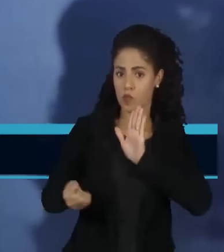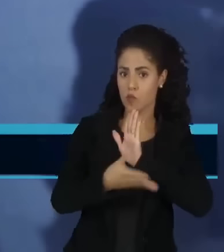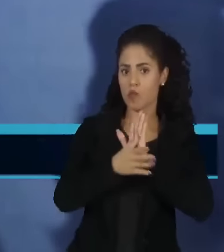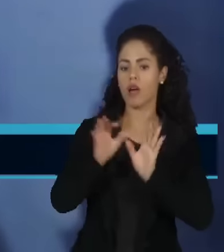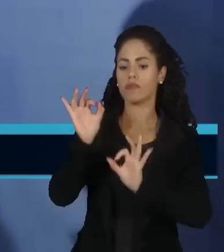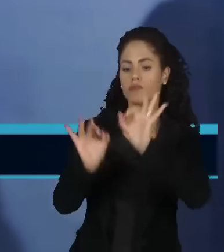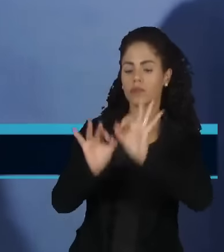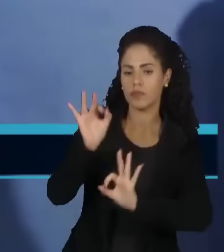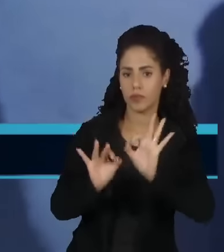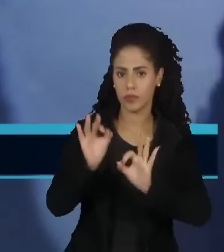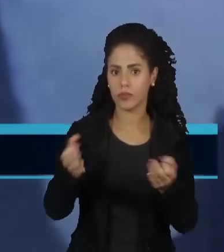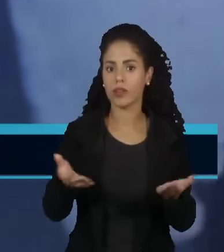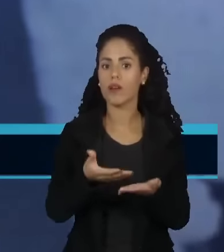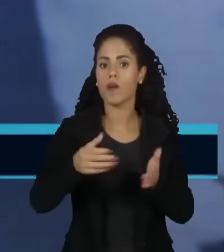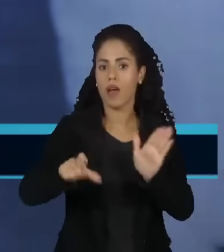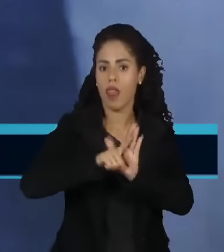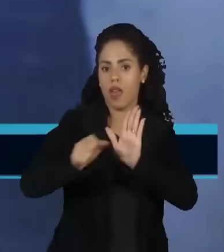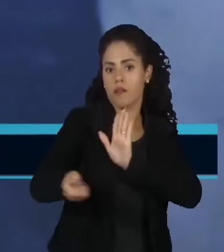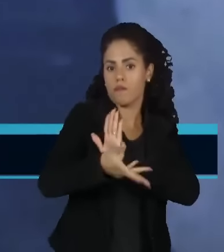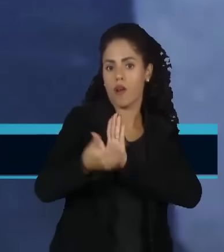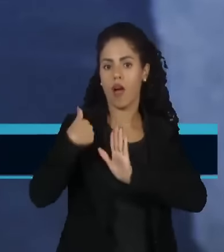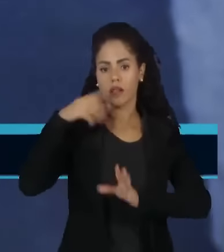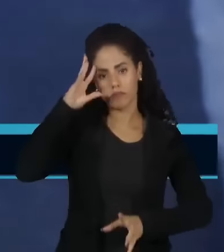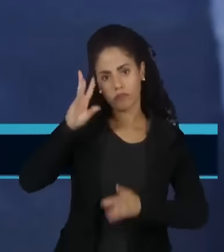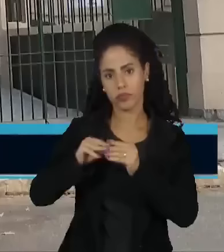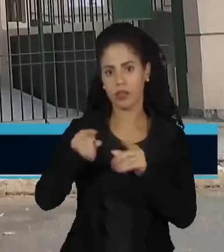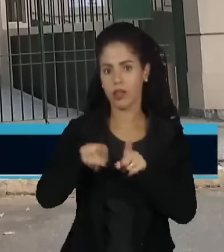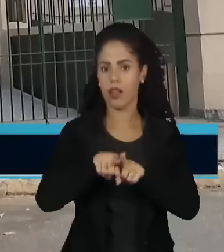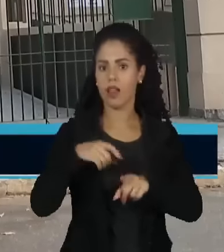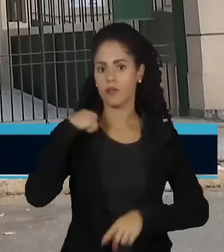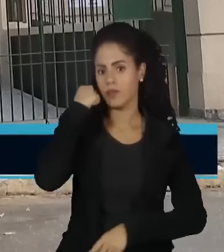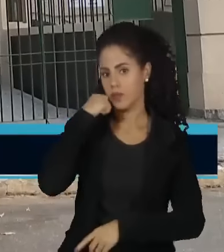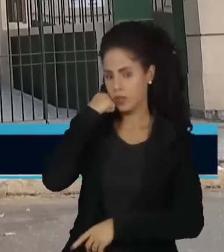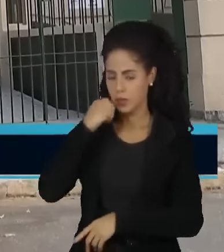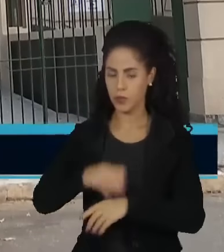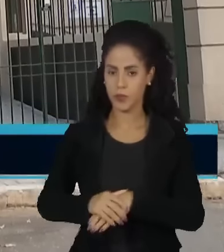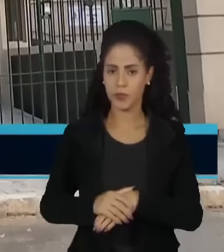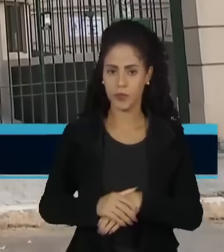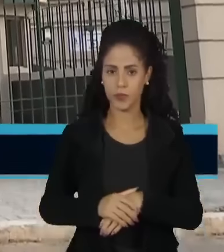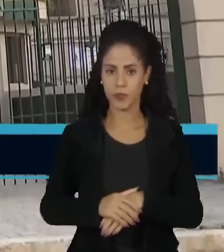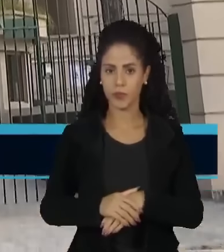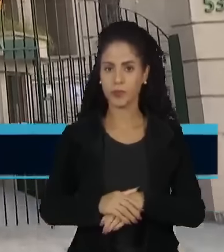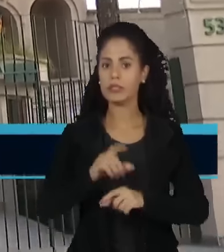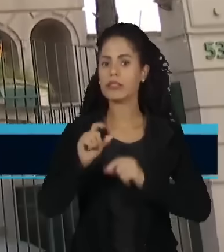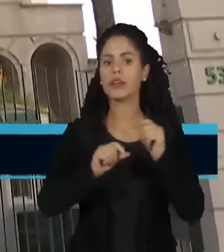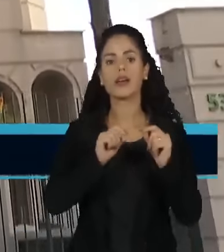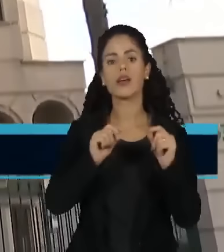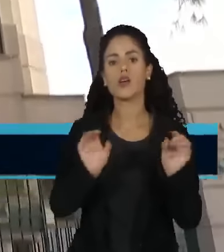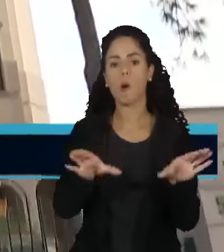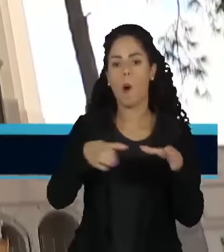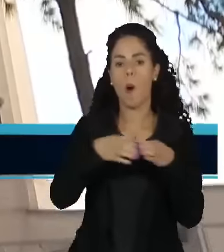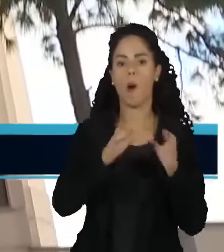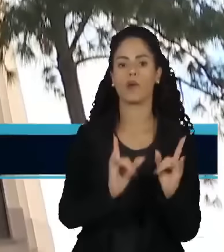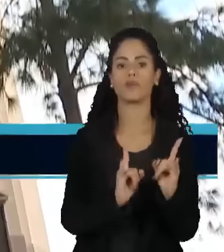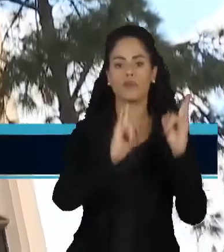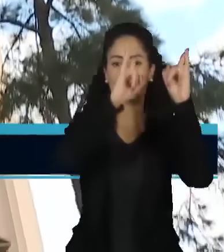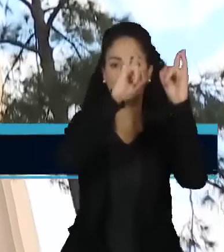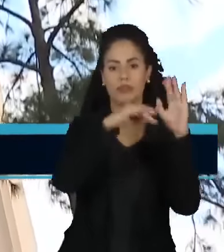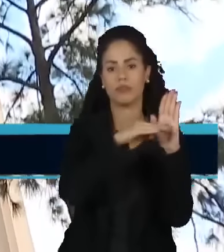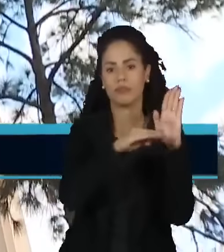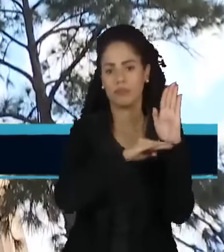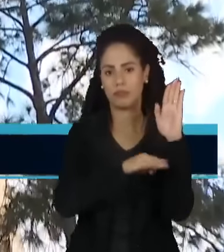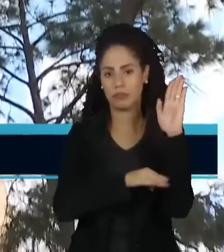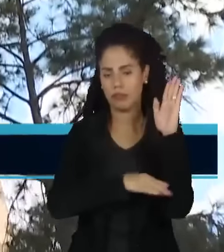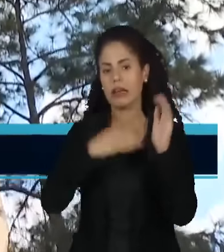anteprojeto que altera a lei atual foi concluída no Senado. Quem mora em condomínio sabe